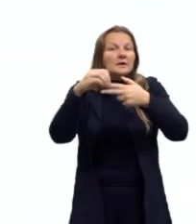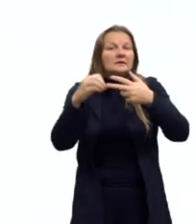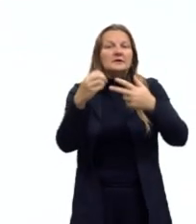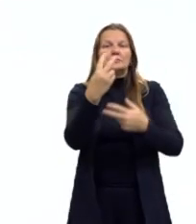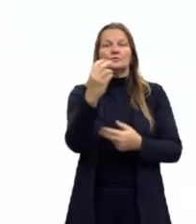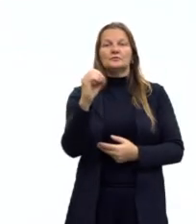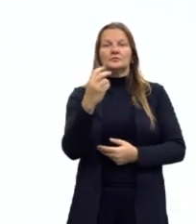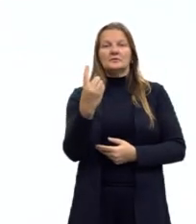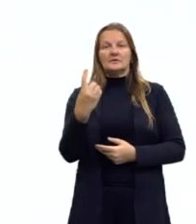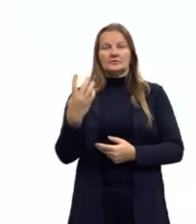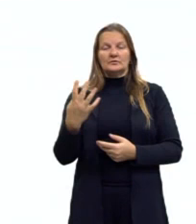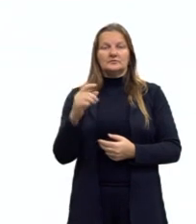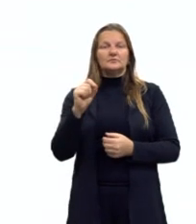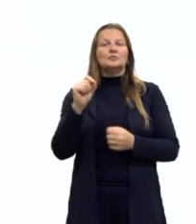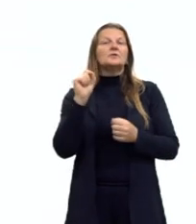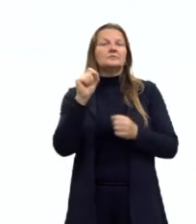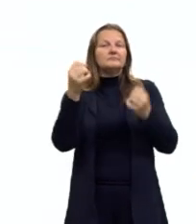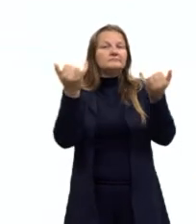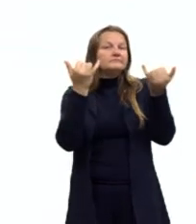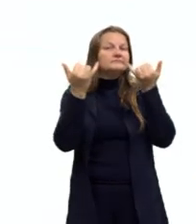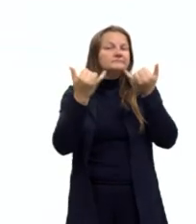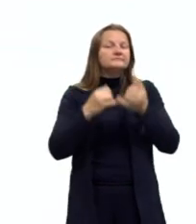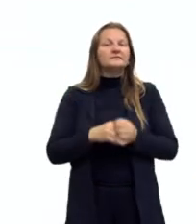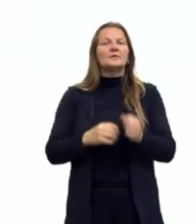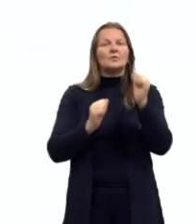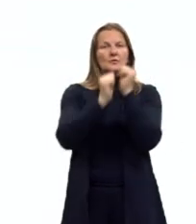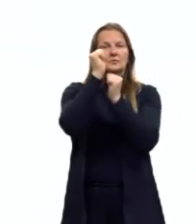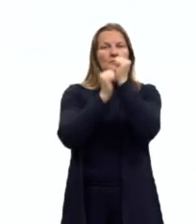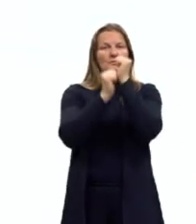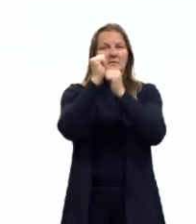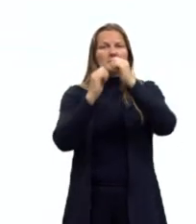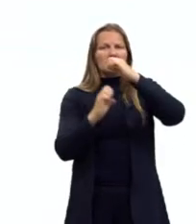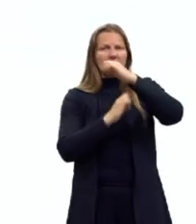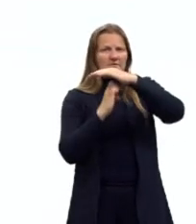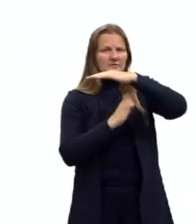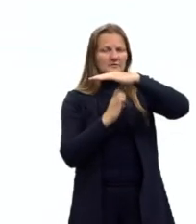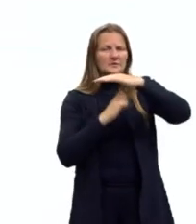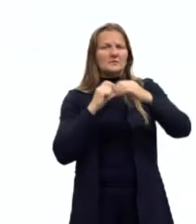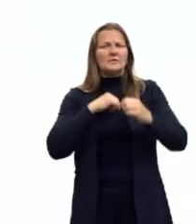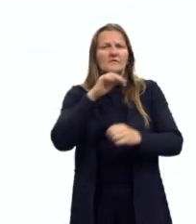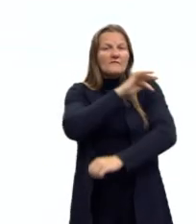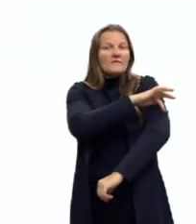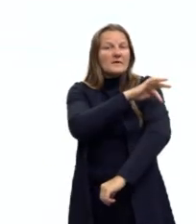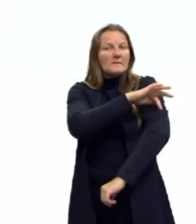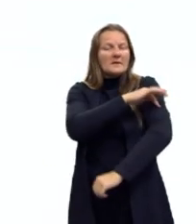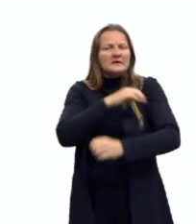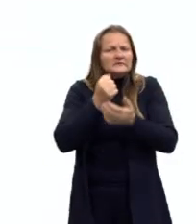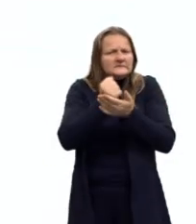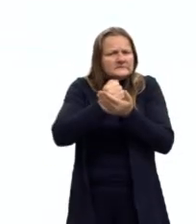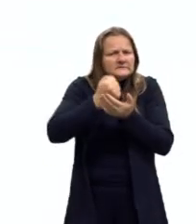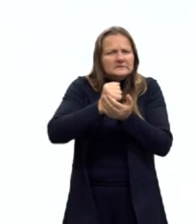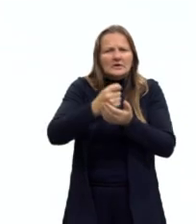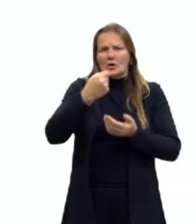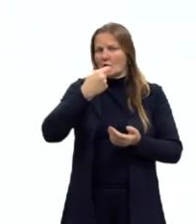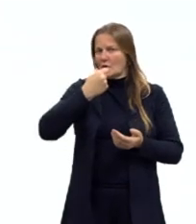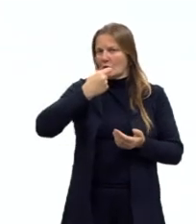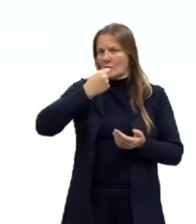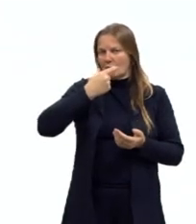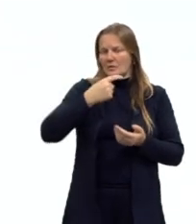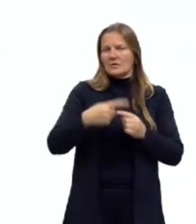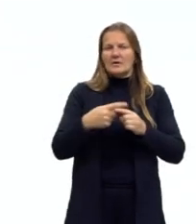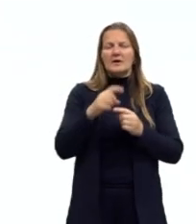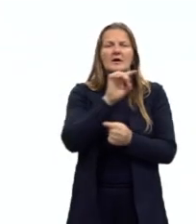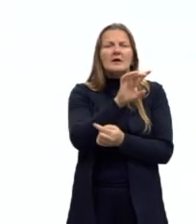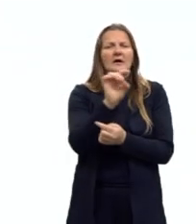A questão diz o seguinte. Uma empresa farmacêutica produz medicamentos em pílulas, cada